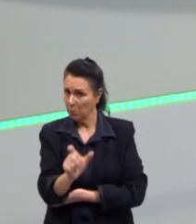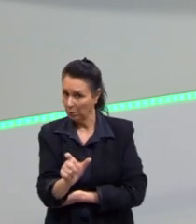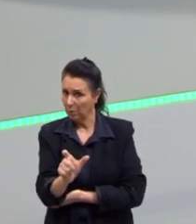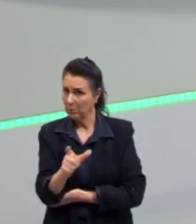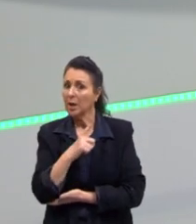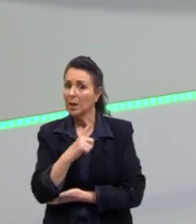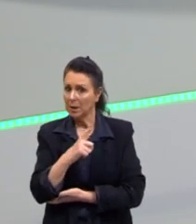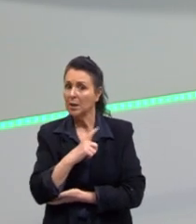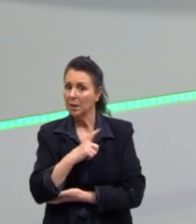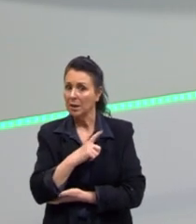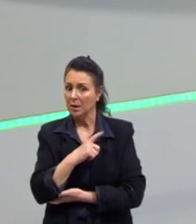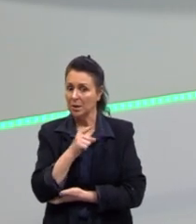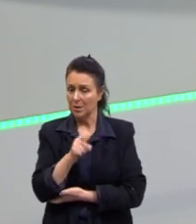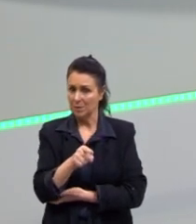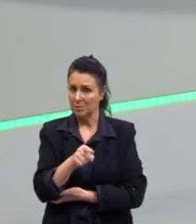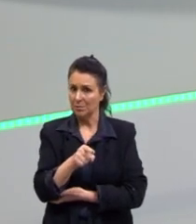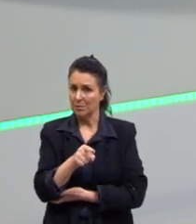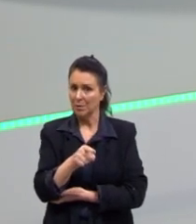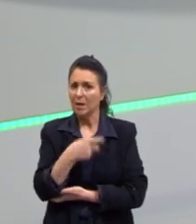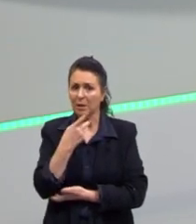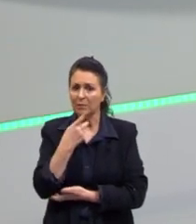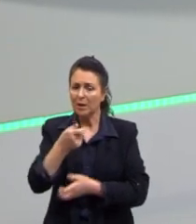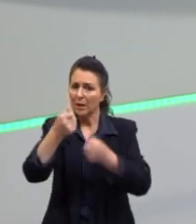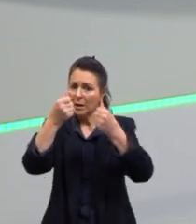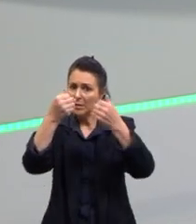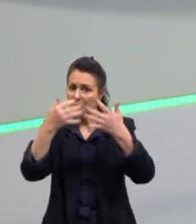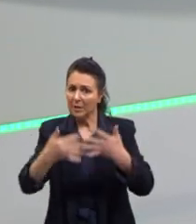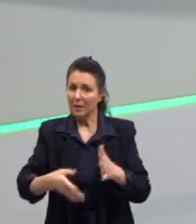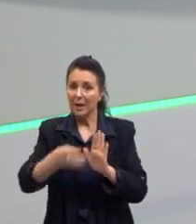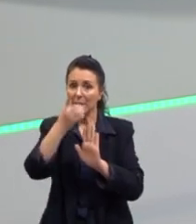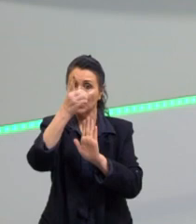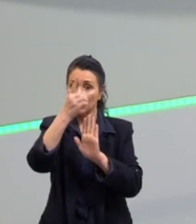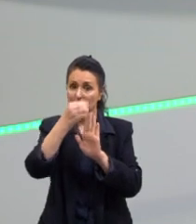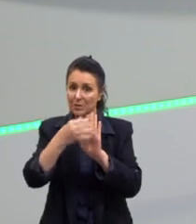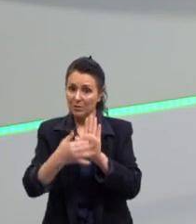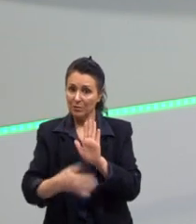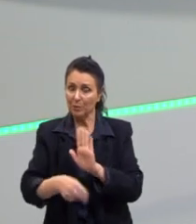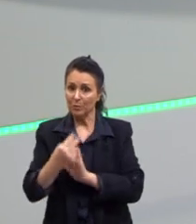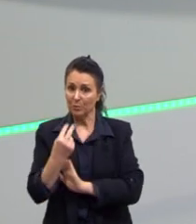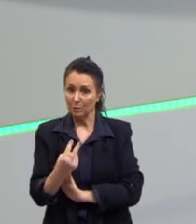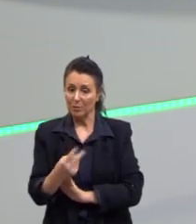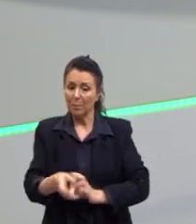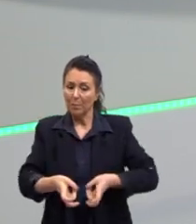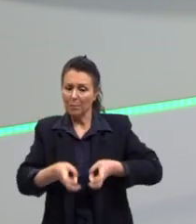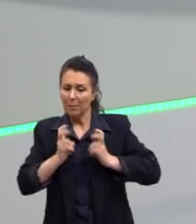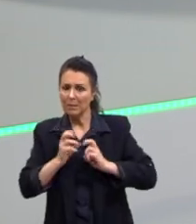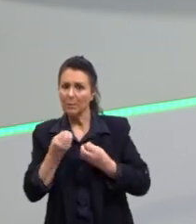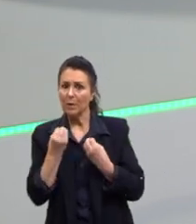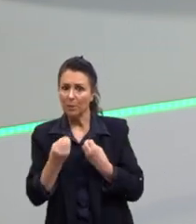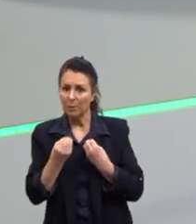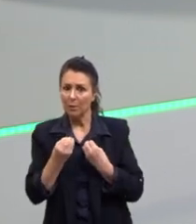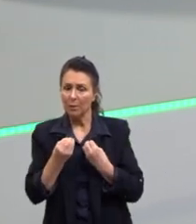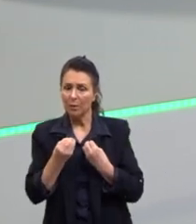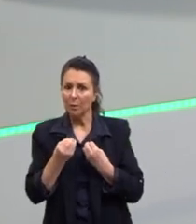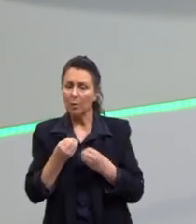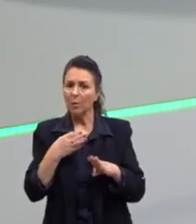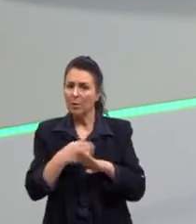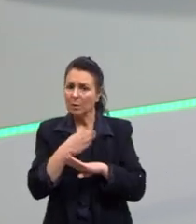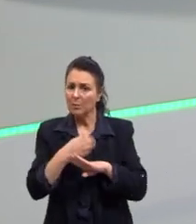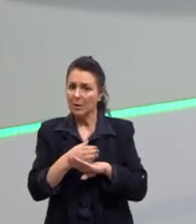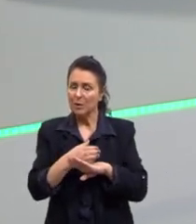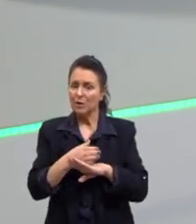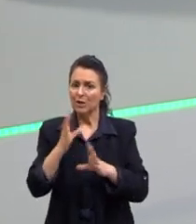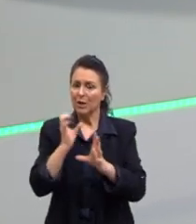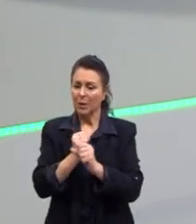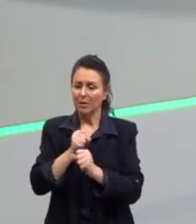tem acesso a isso? Ele fala aqui para nós, no desenvolvimento 2. Então, percebam como esse participante que tirou a nota mil